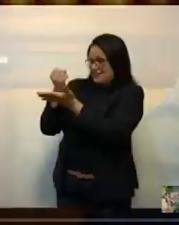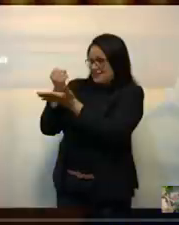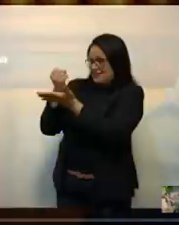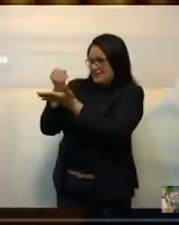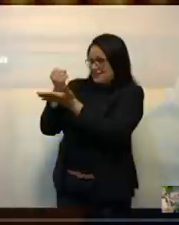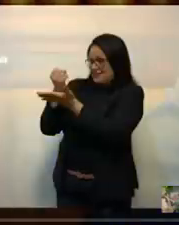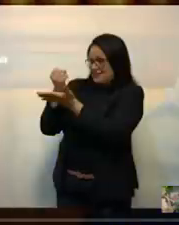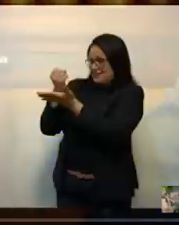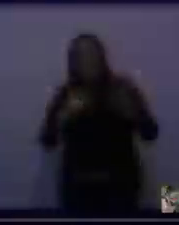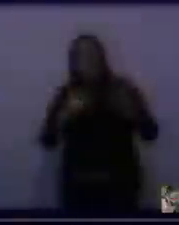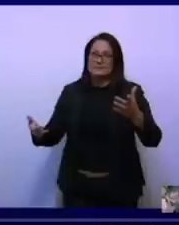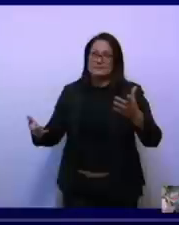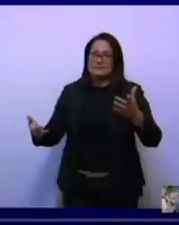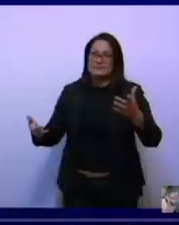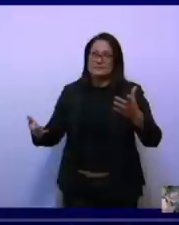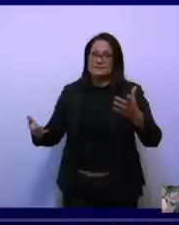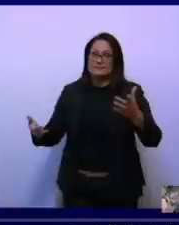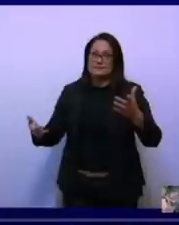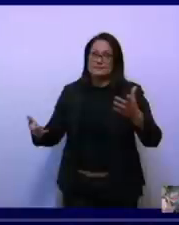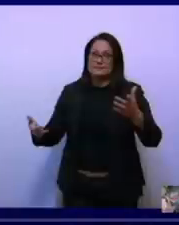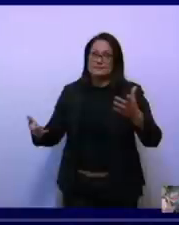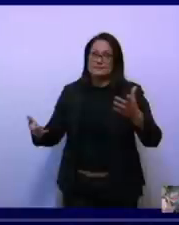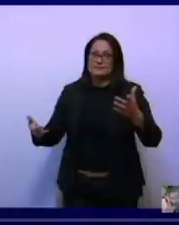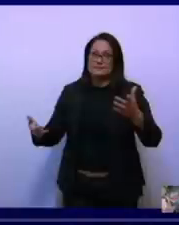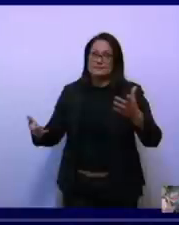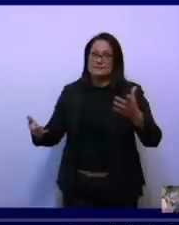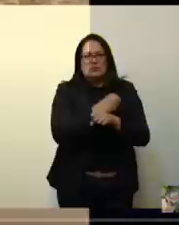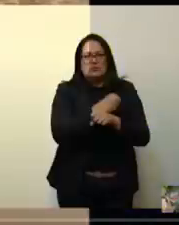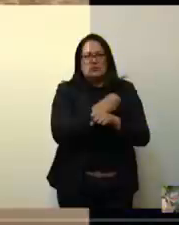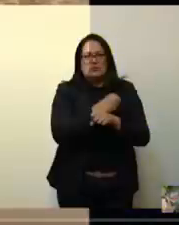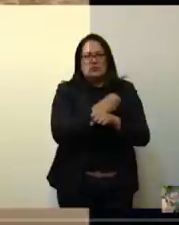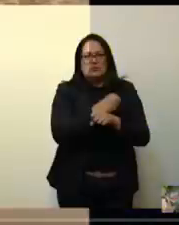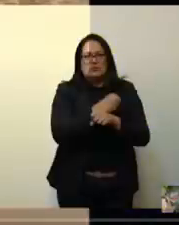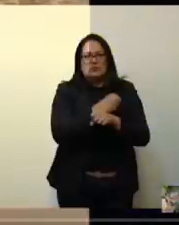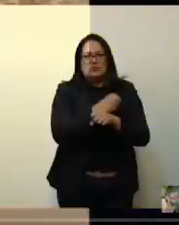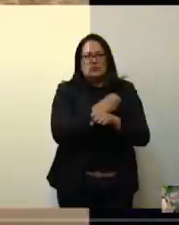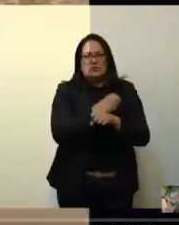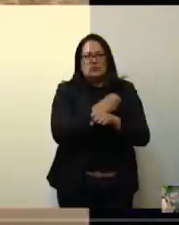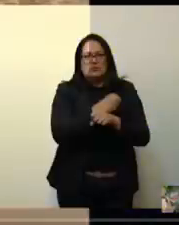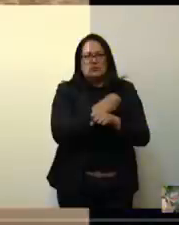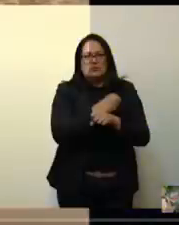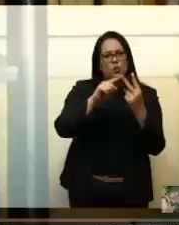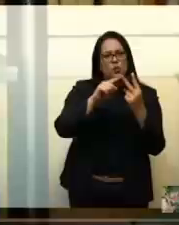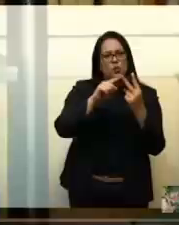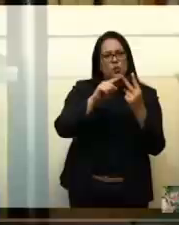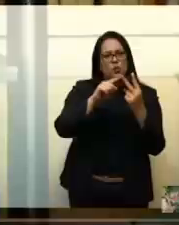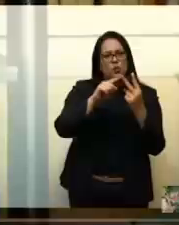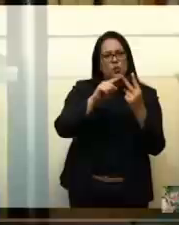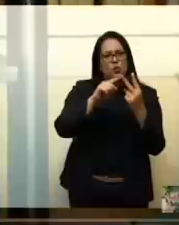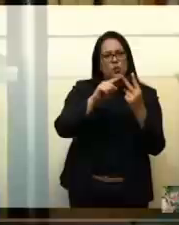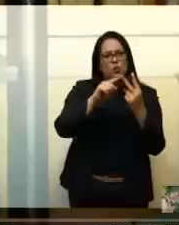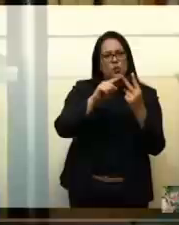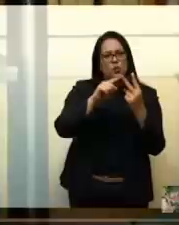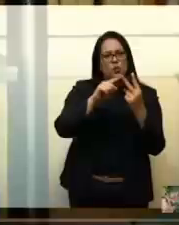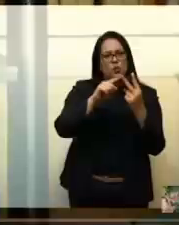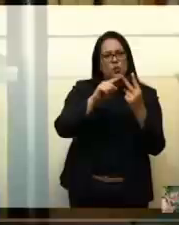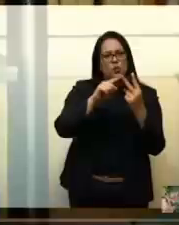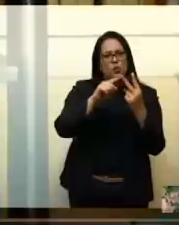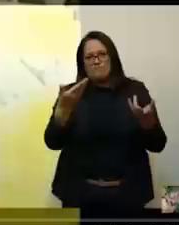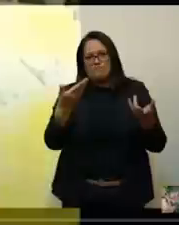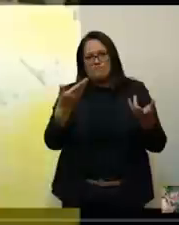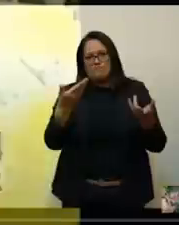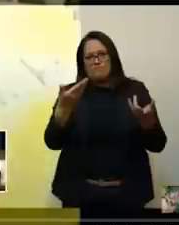Bom, então ele colocou aqui um monte de coisa, fez umas analogias ali, coisa e tal, e falou sobre alguns casos de fraude no